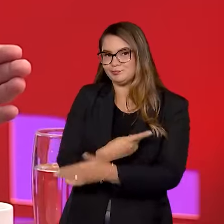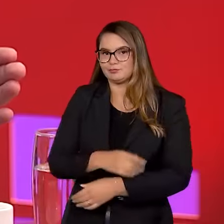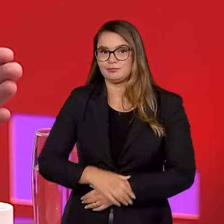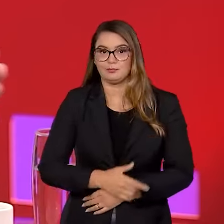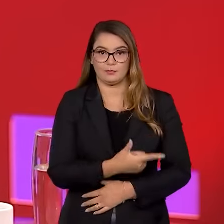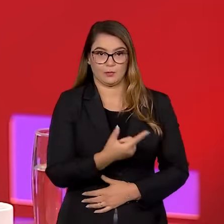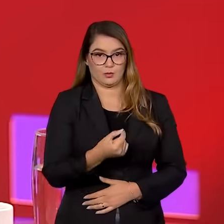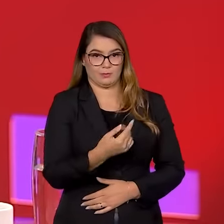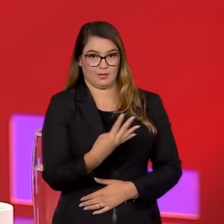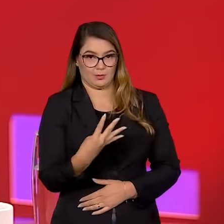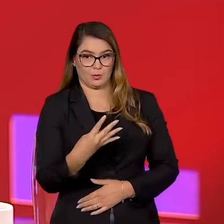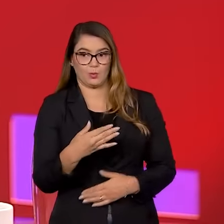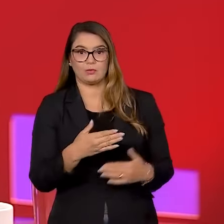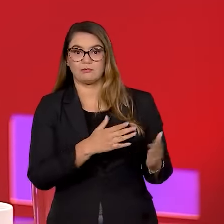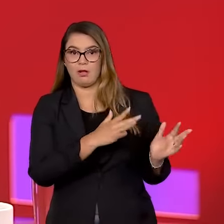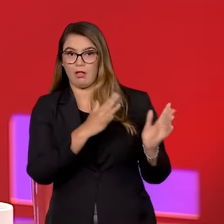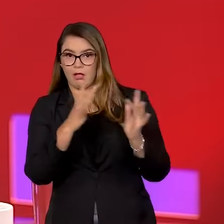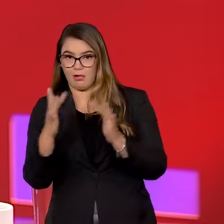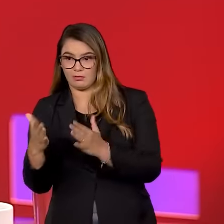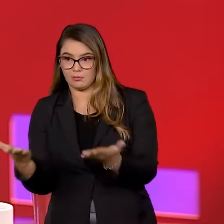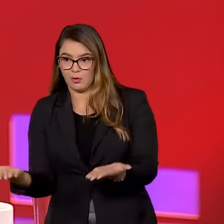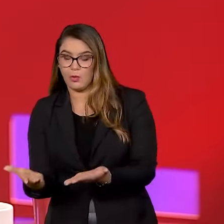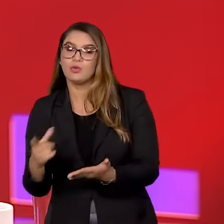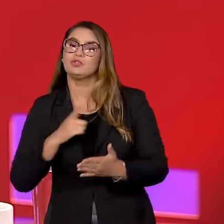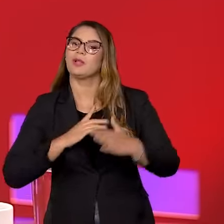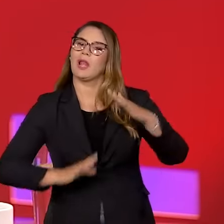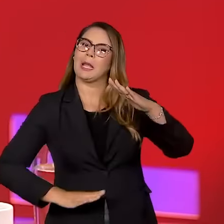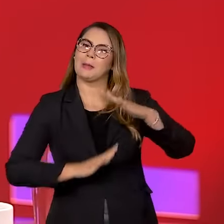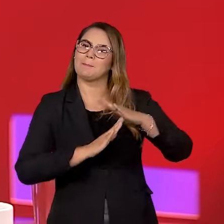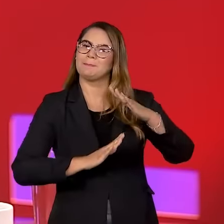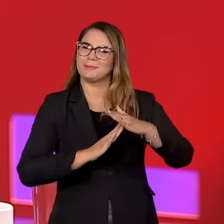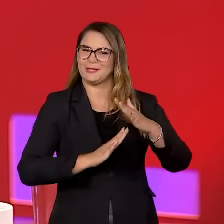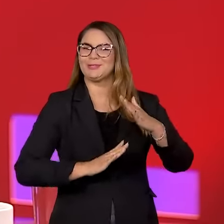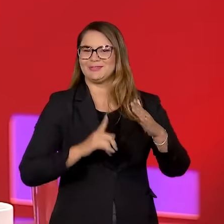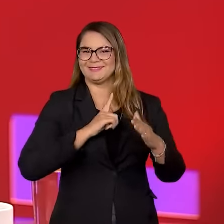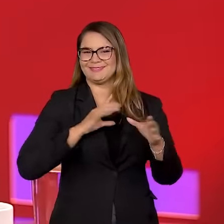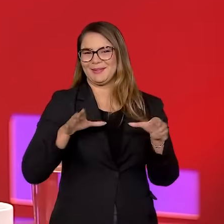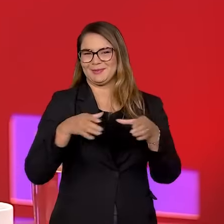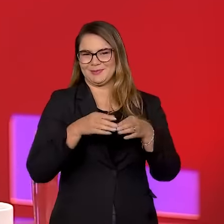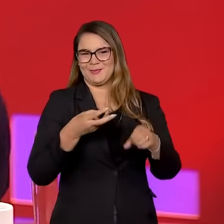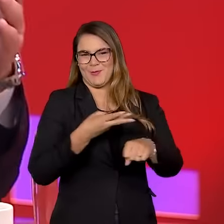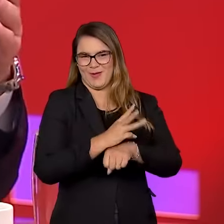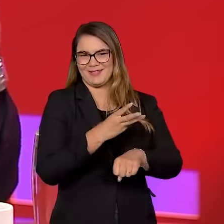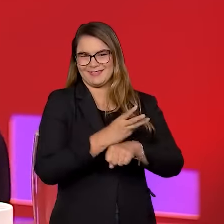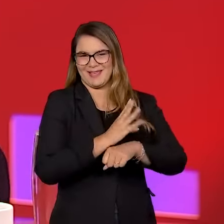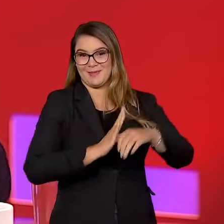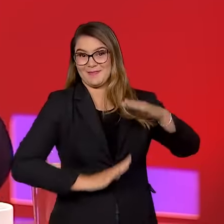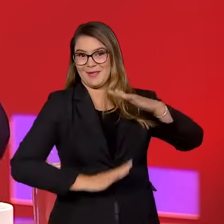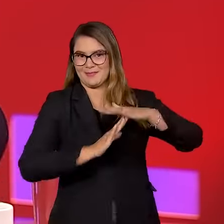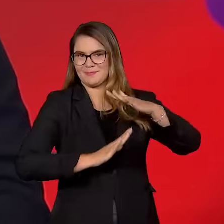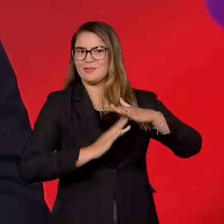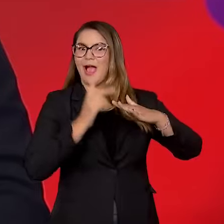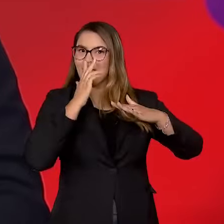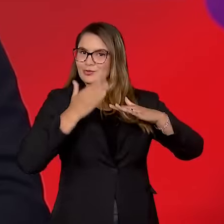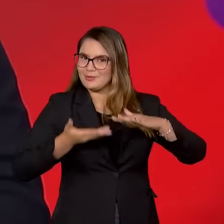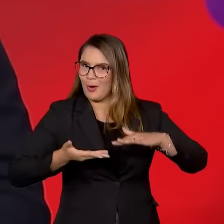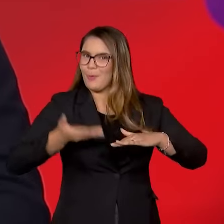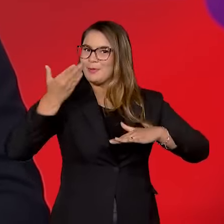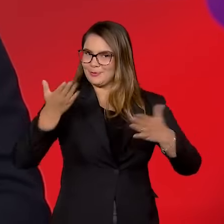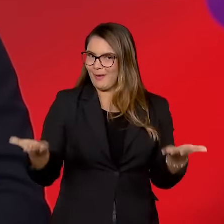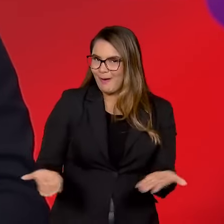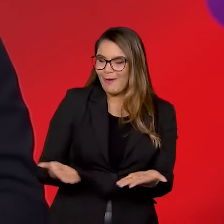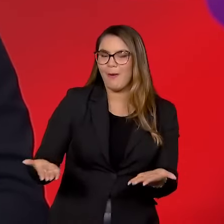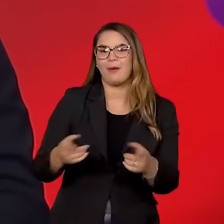de 2014 para cá, o grupo cresceu. Hoje nós temos o limite máximo estabelecido pelo WhatsApp, agora até tem notícia de que esse limite aumentou,